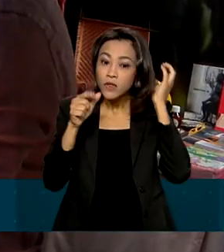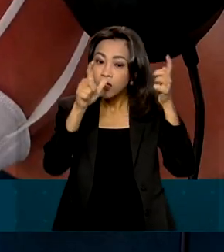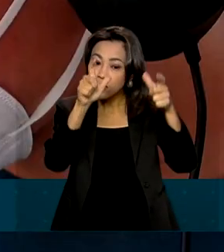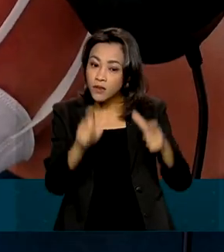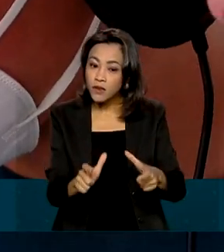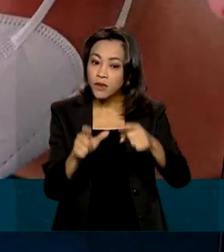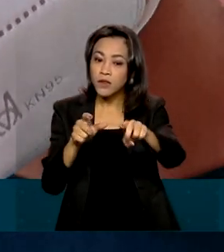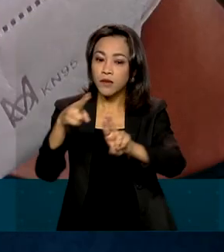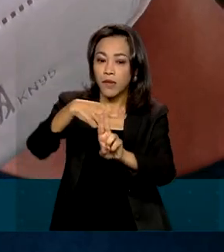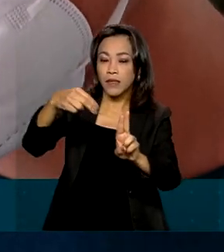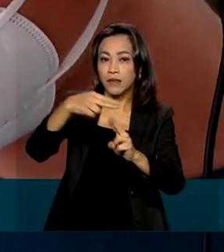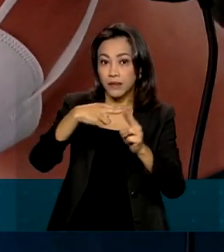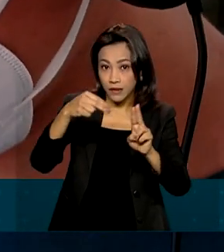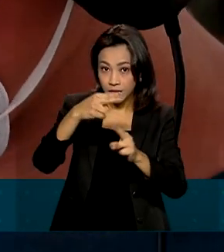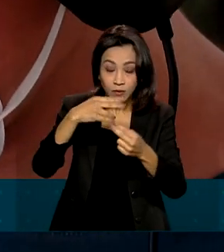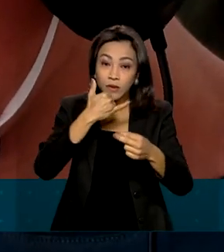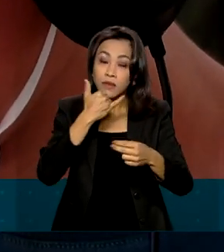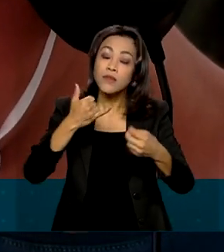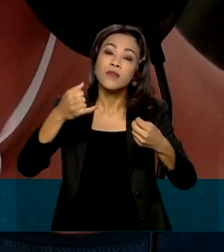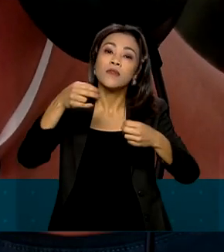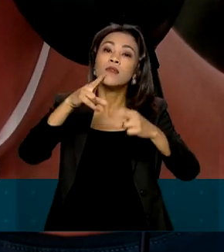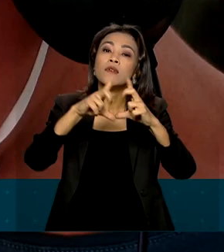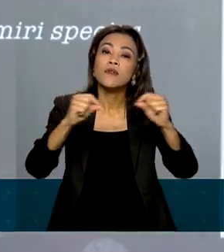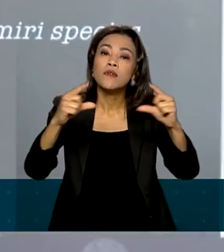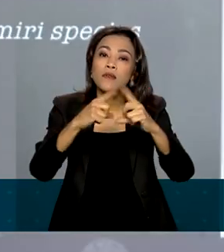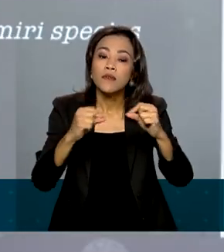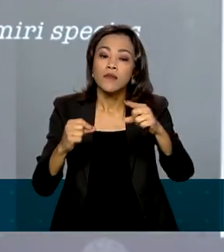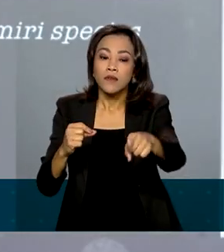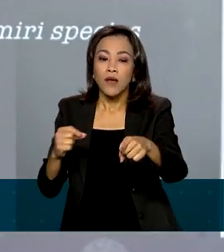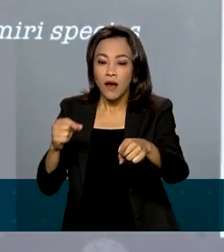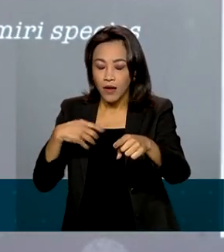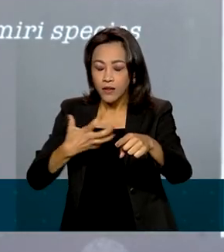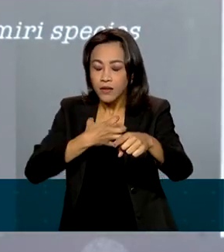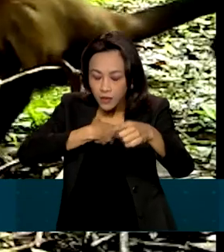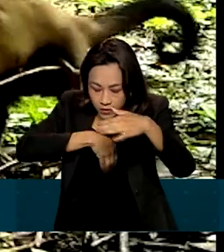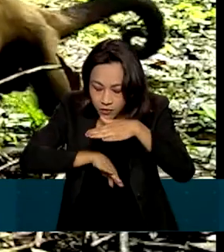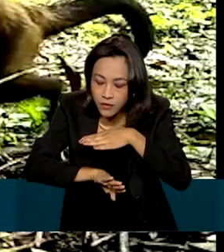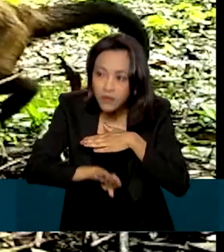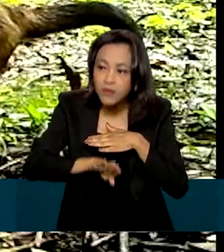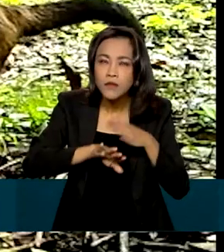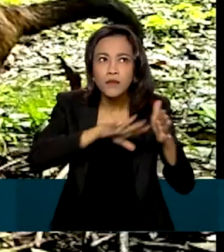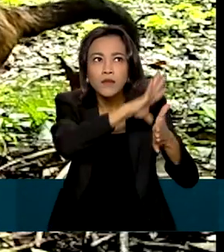Brasília, o visitante é transportado para a selva amazônica.